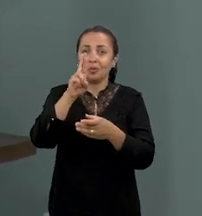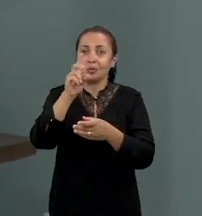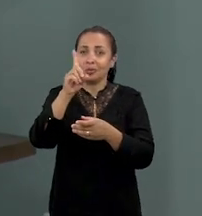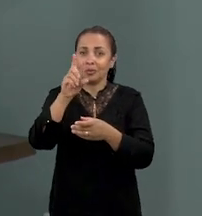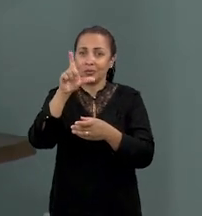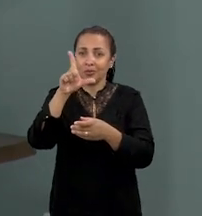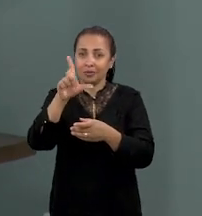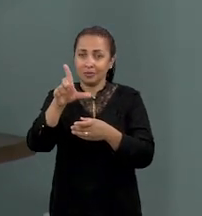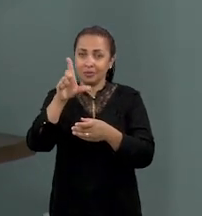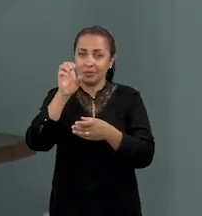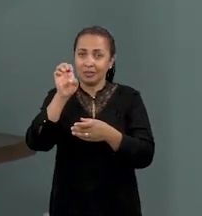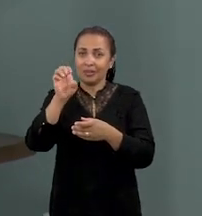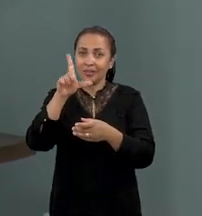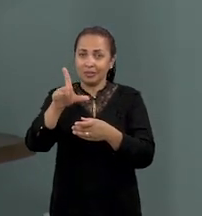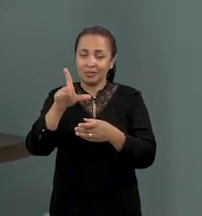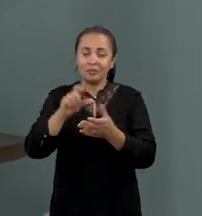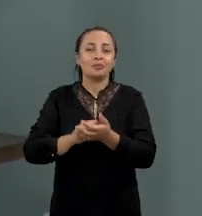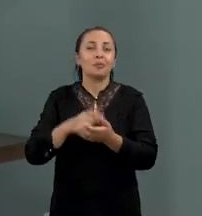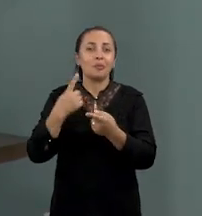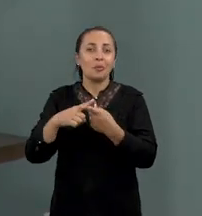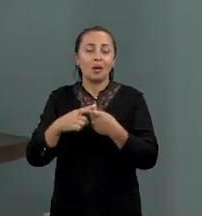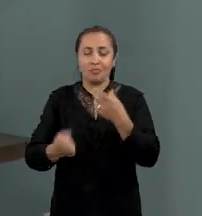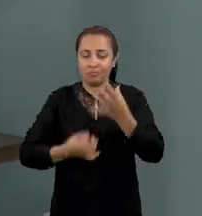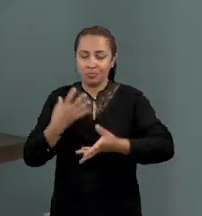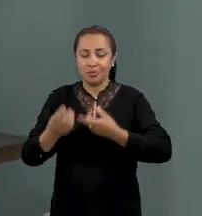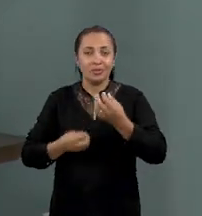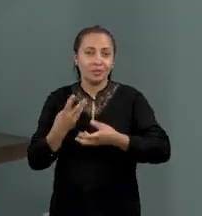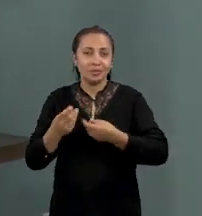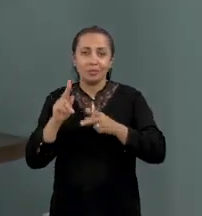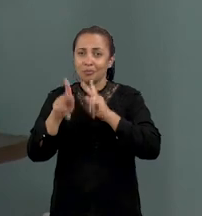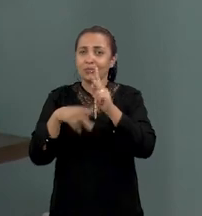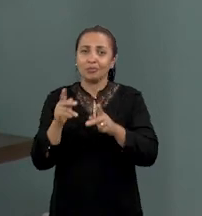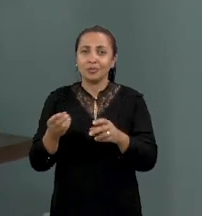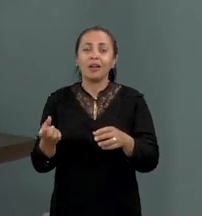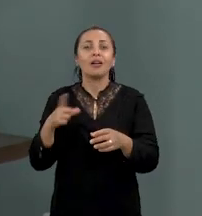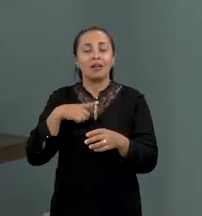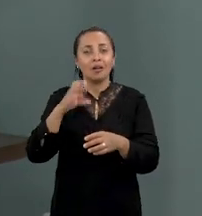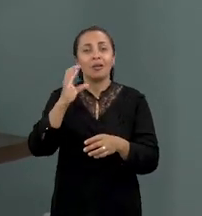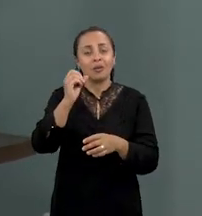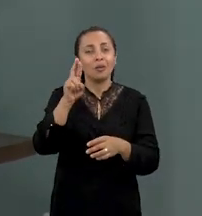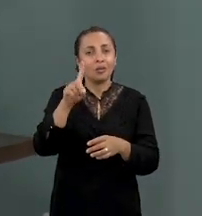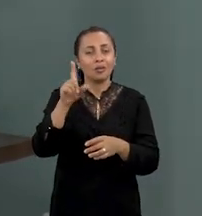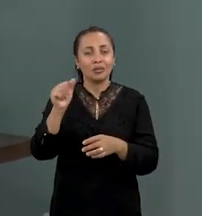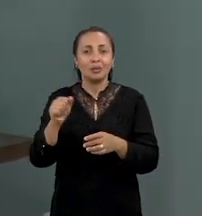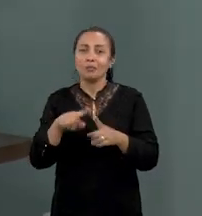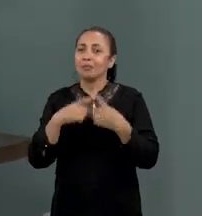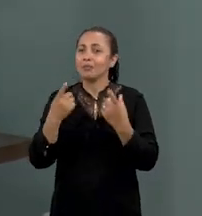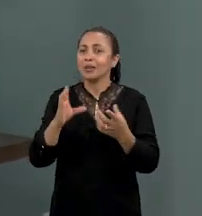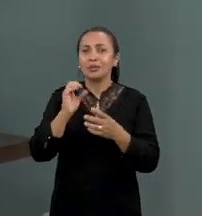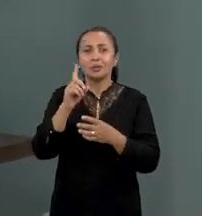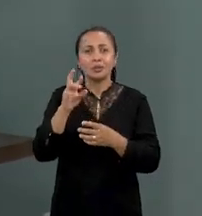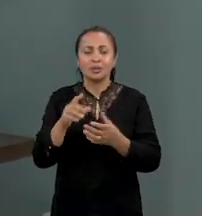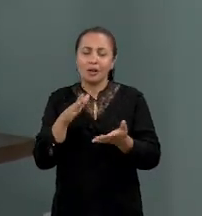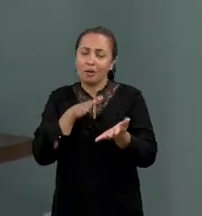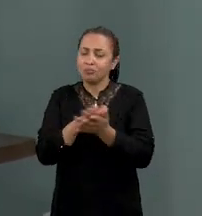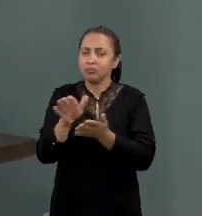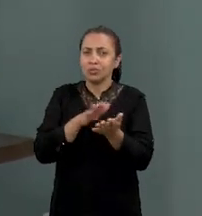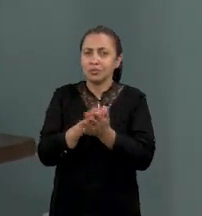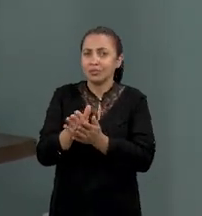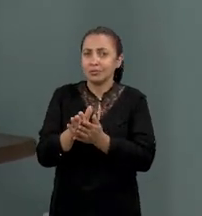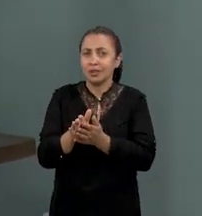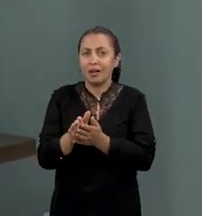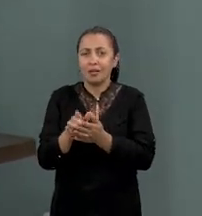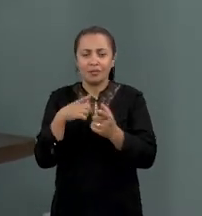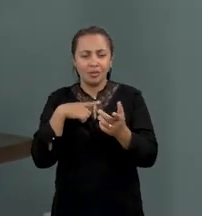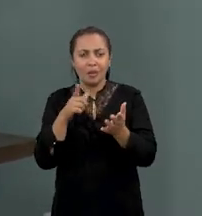popular, mas nem toda poesia popular é o cordel, porque o cordel ele vai ter a questão do impresso, né? Através dos folhetos